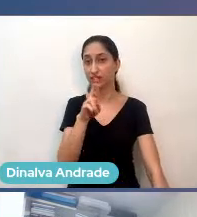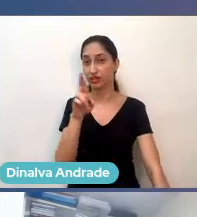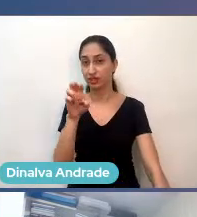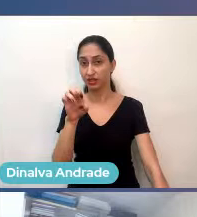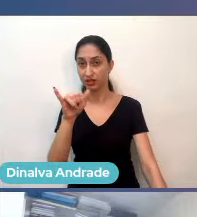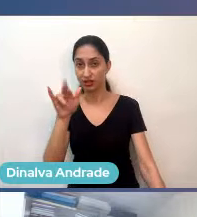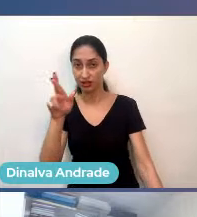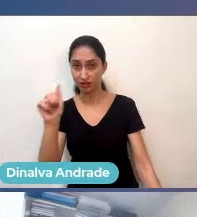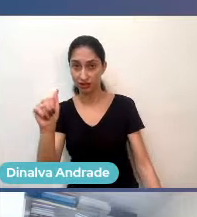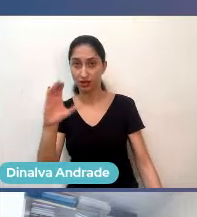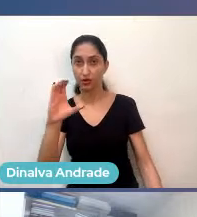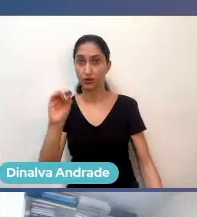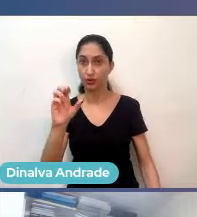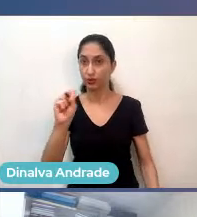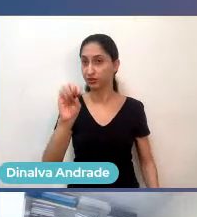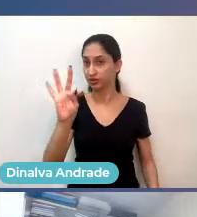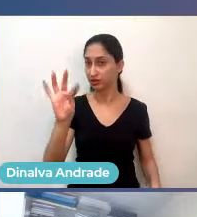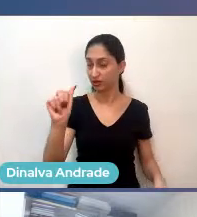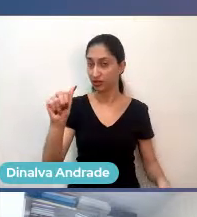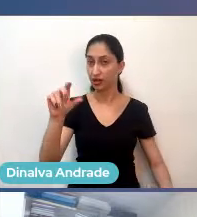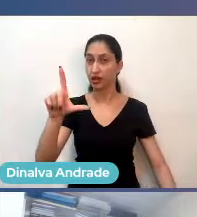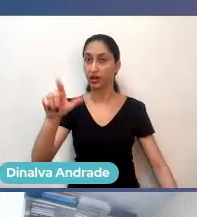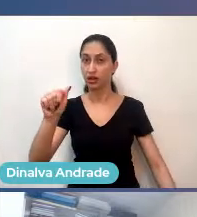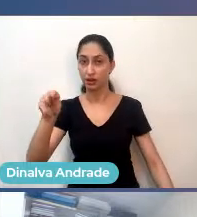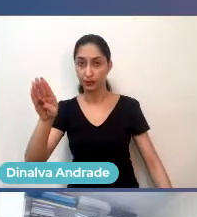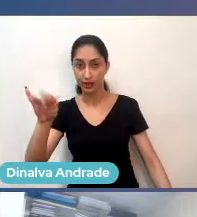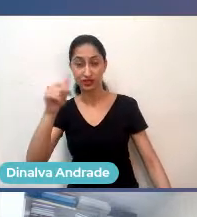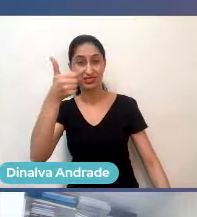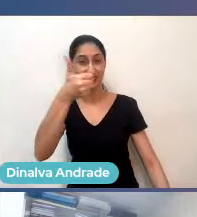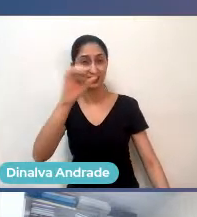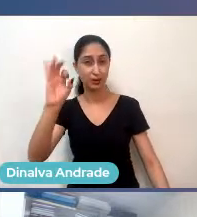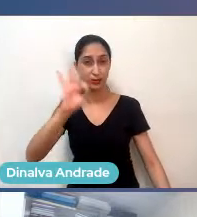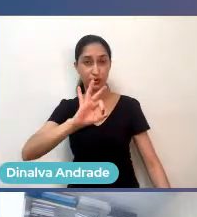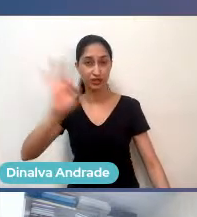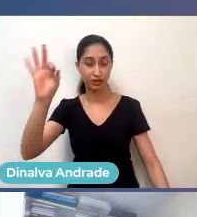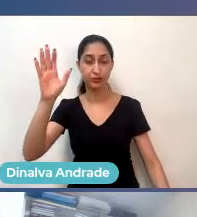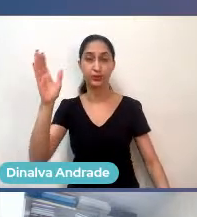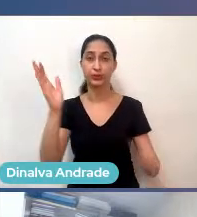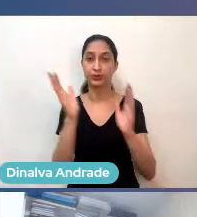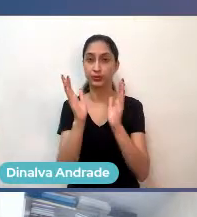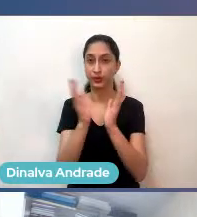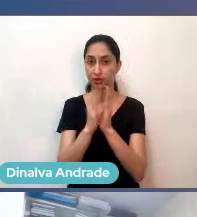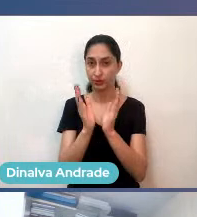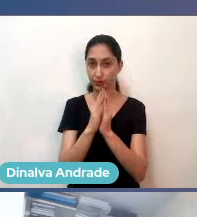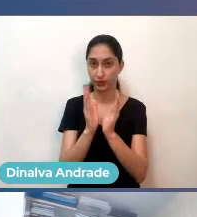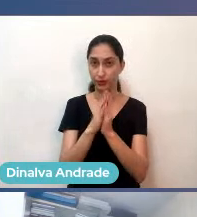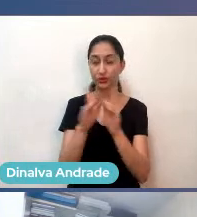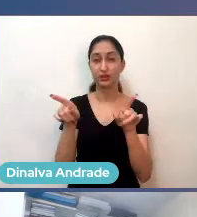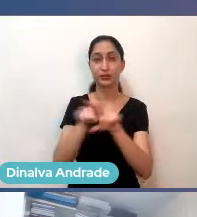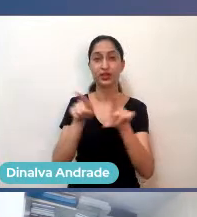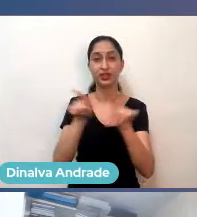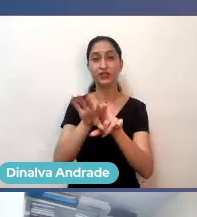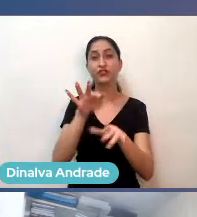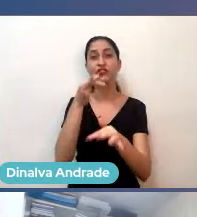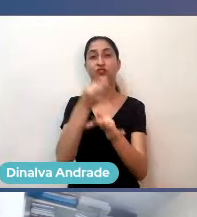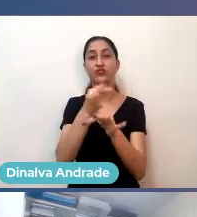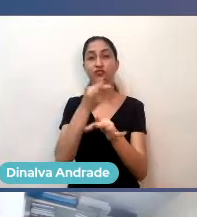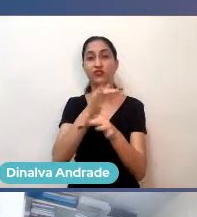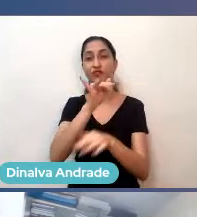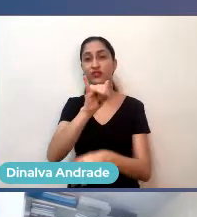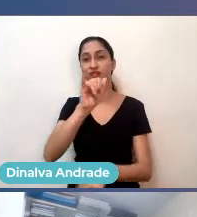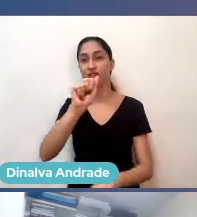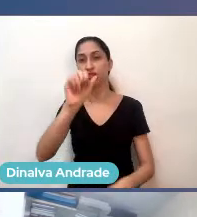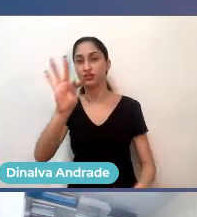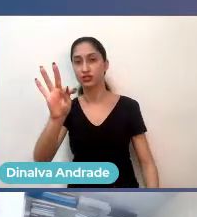uma empresa local, 100% pernambucana, a FSA, que é a própria Fiat, muita gente conhecida, a CID, que é na área